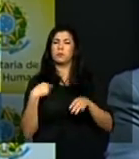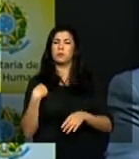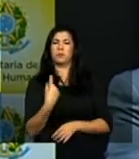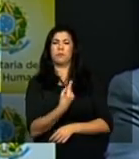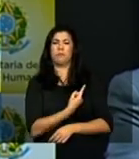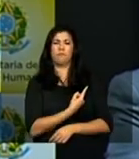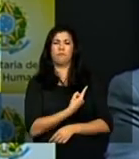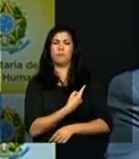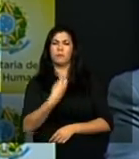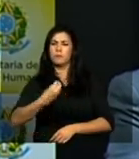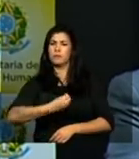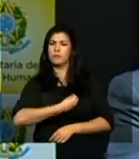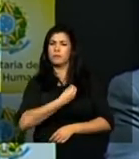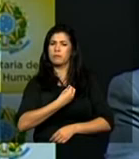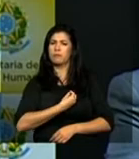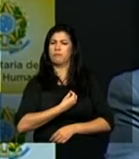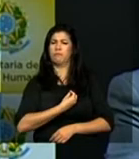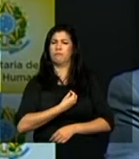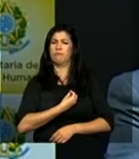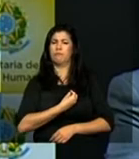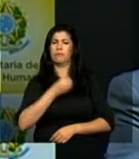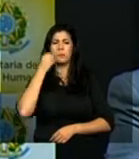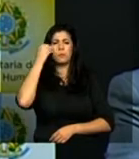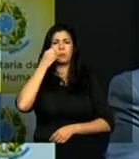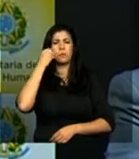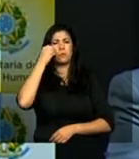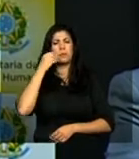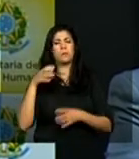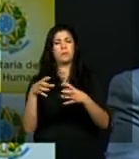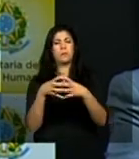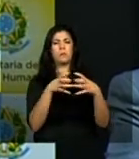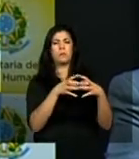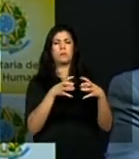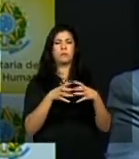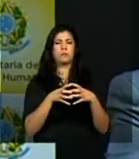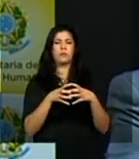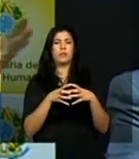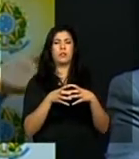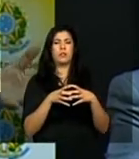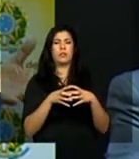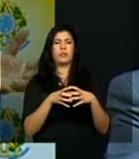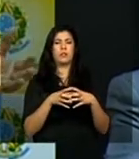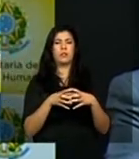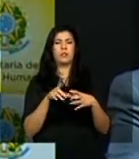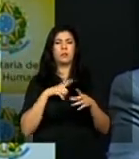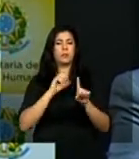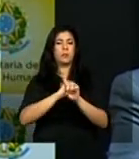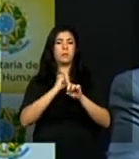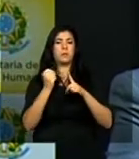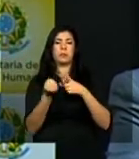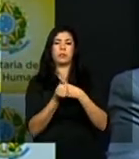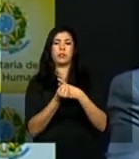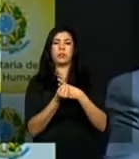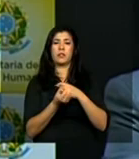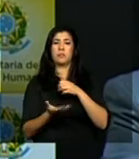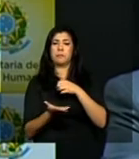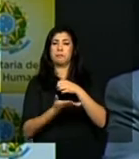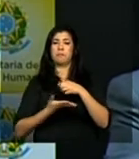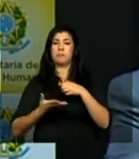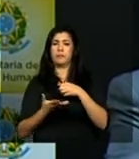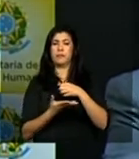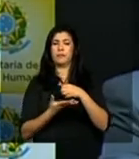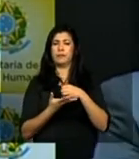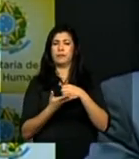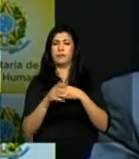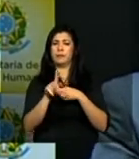viver nascidas dentro de uma classe média baixa média fazer